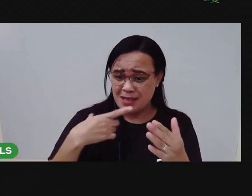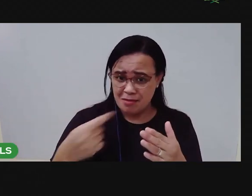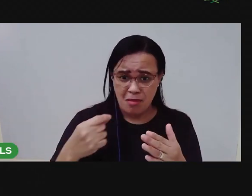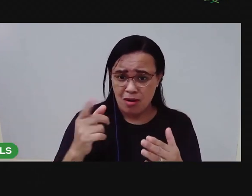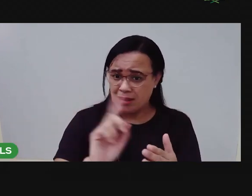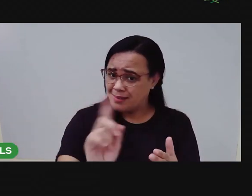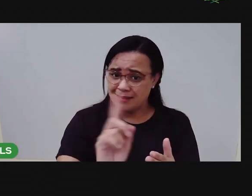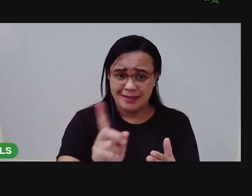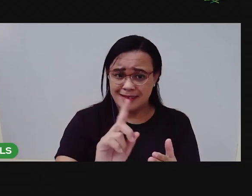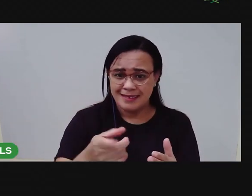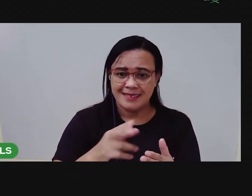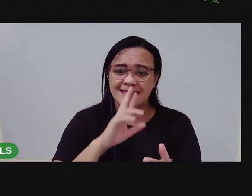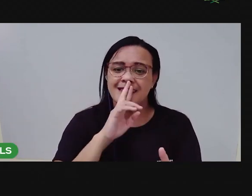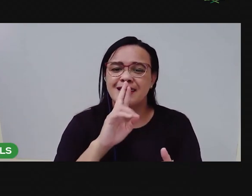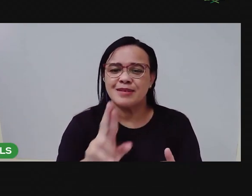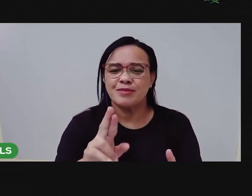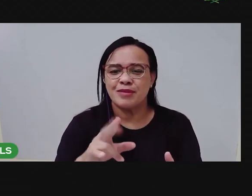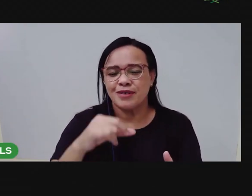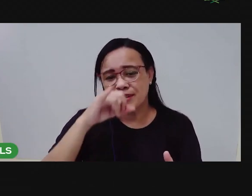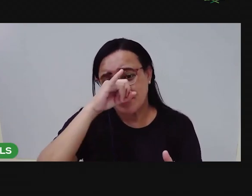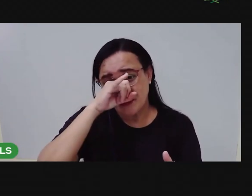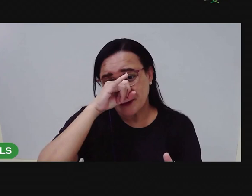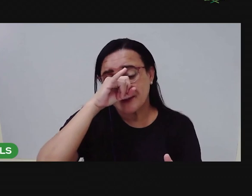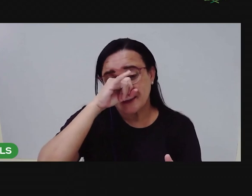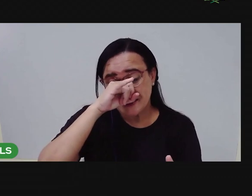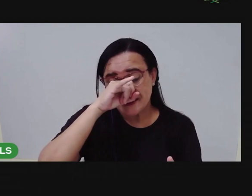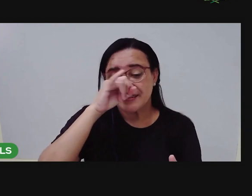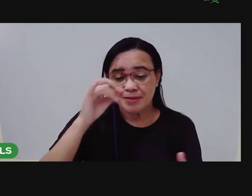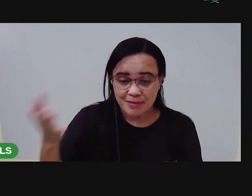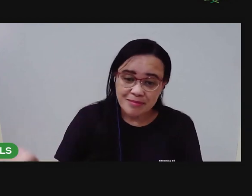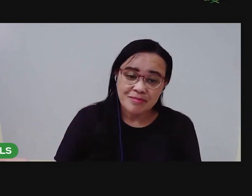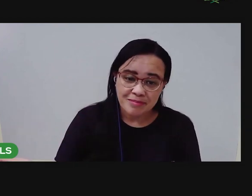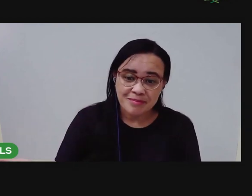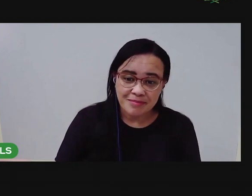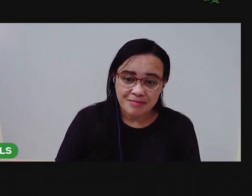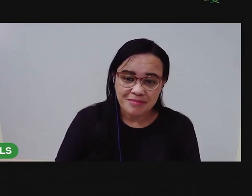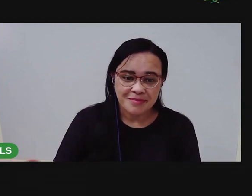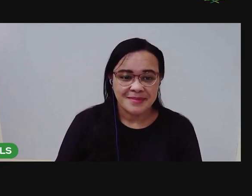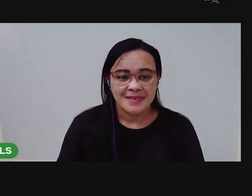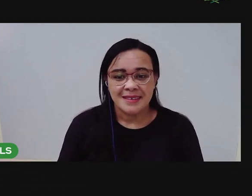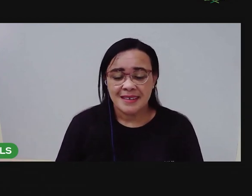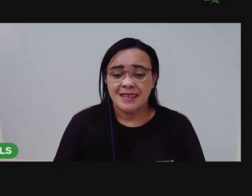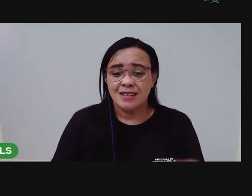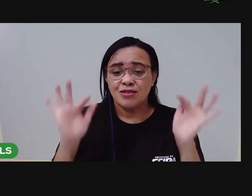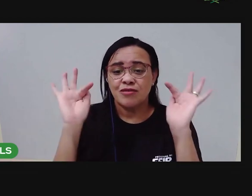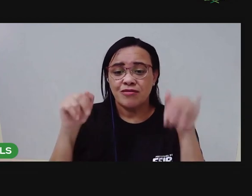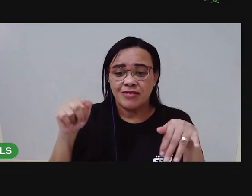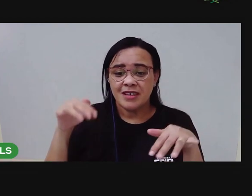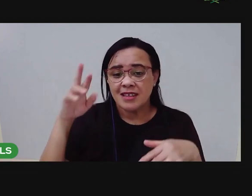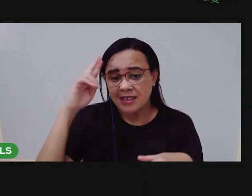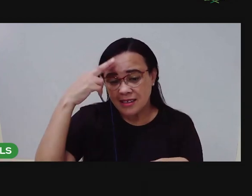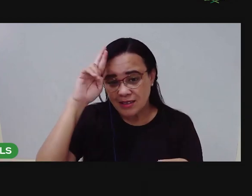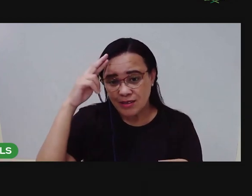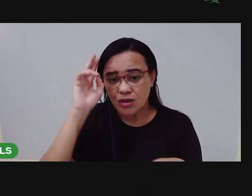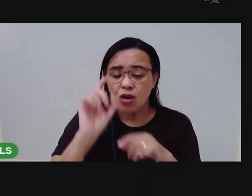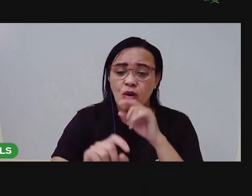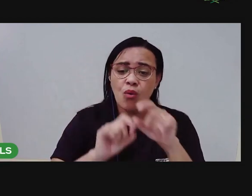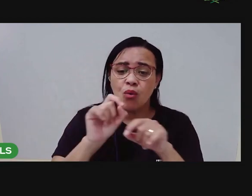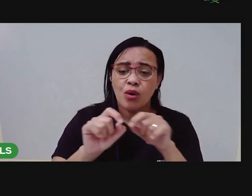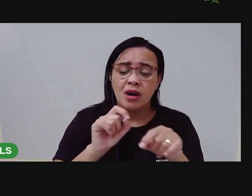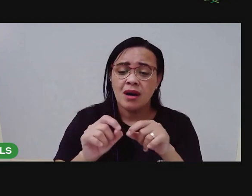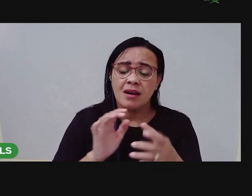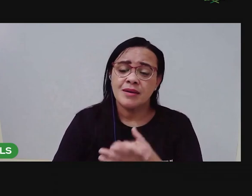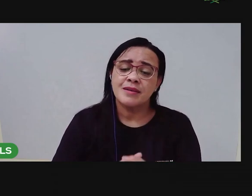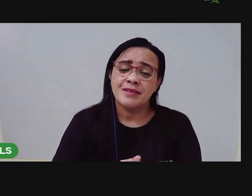Essa foi a resposta do porquinho. Então, no final da história. Ele